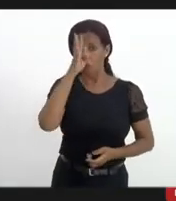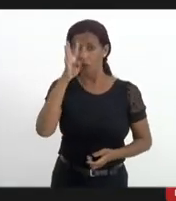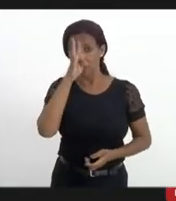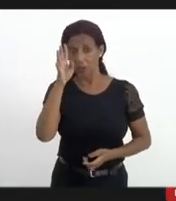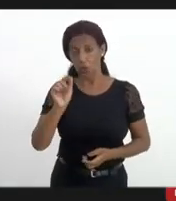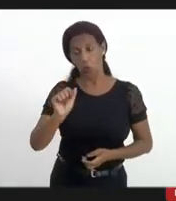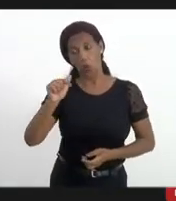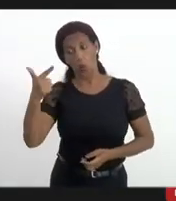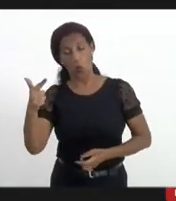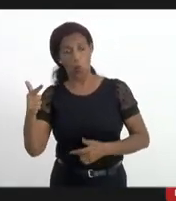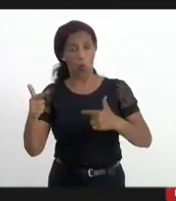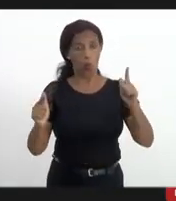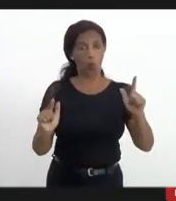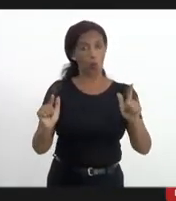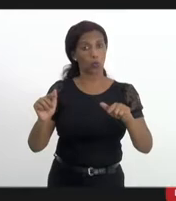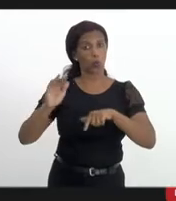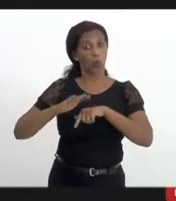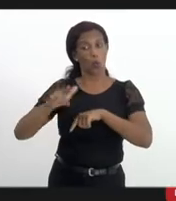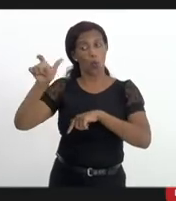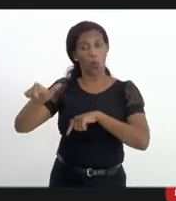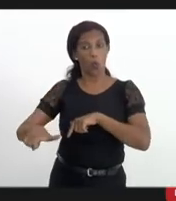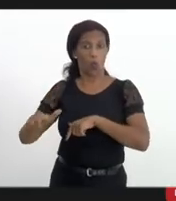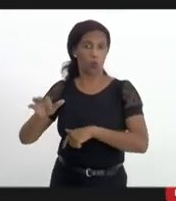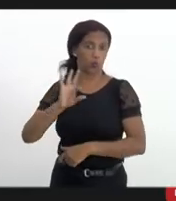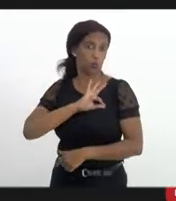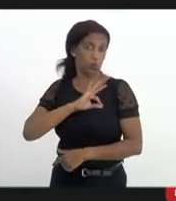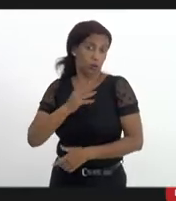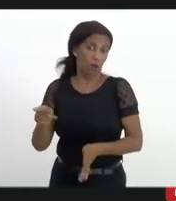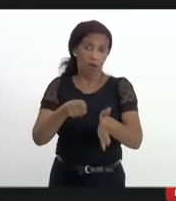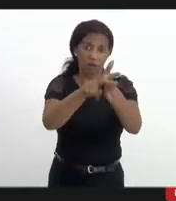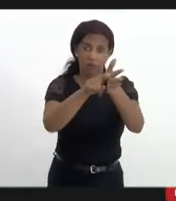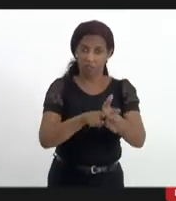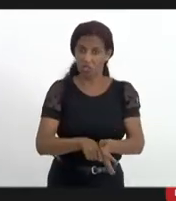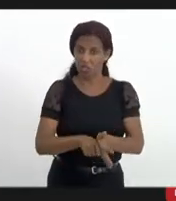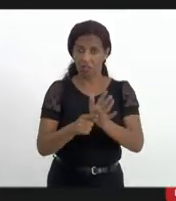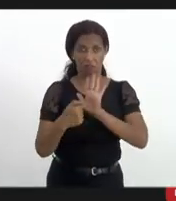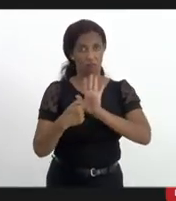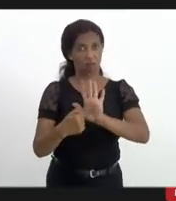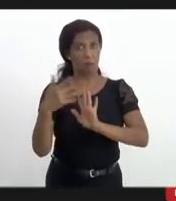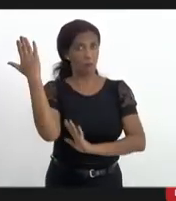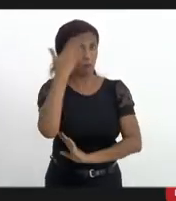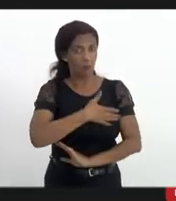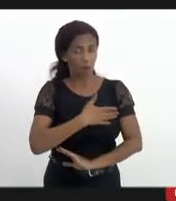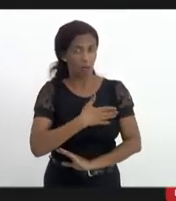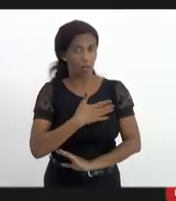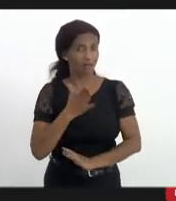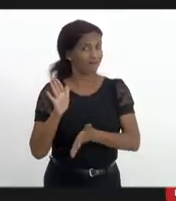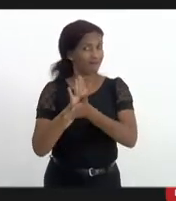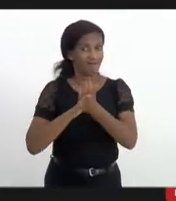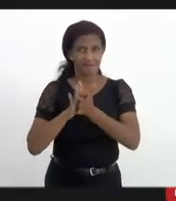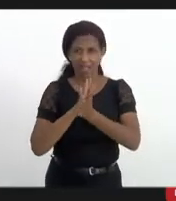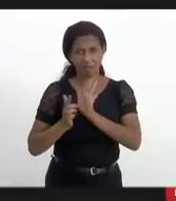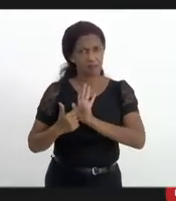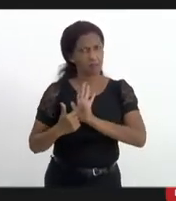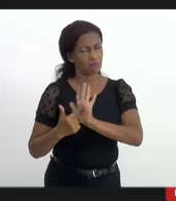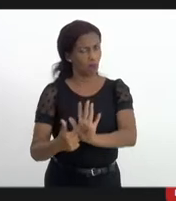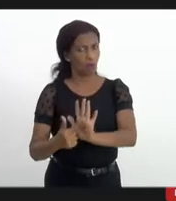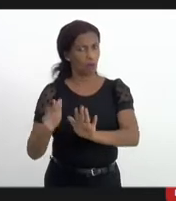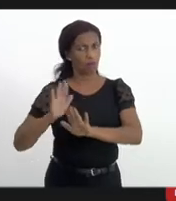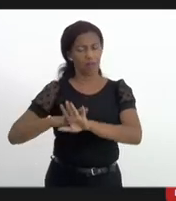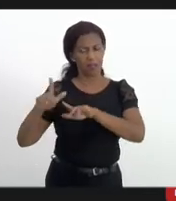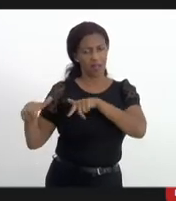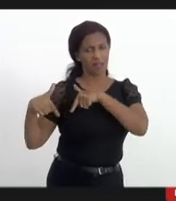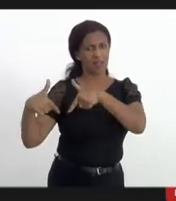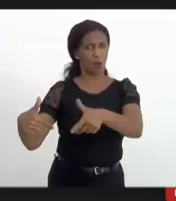por parte de um policial, isso a investigação está dizendo. Até agora, nada aponta nesse sentido. A operação